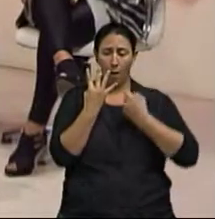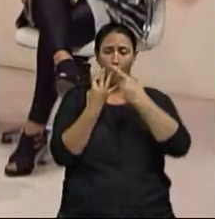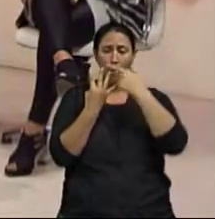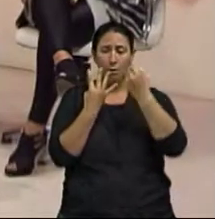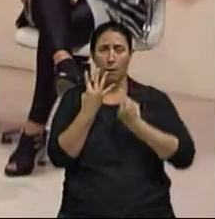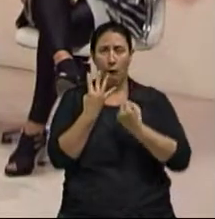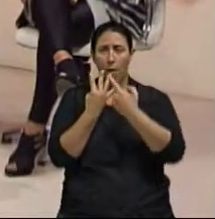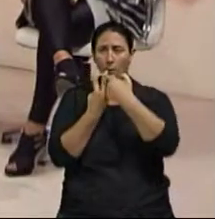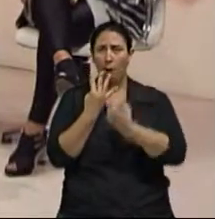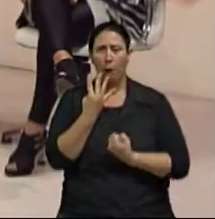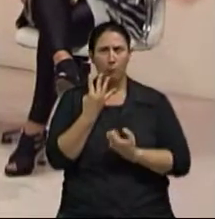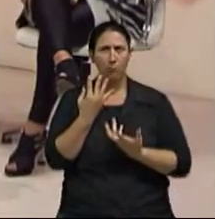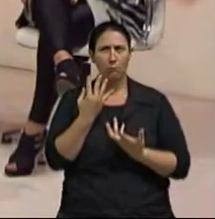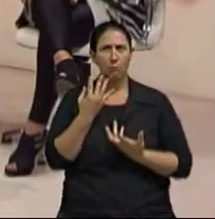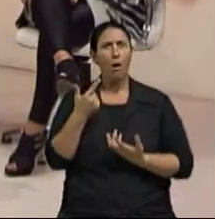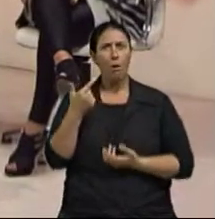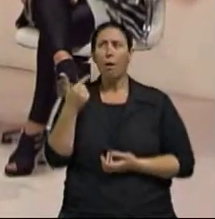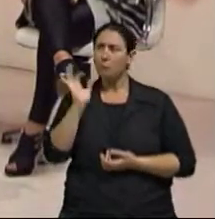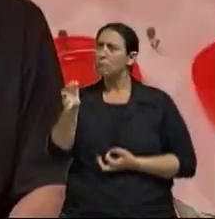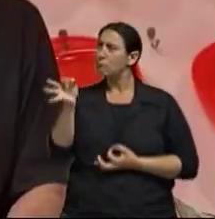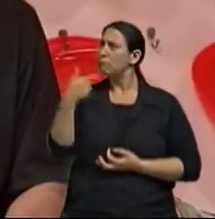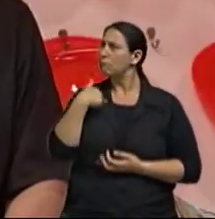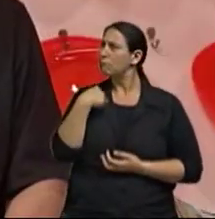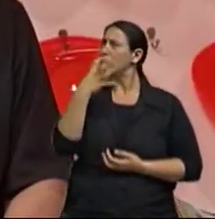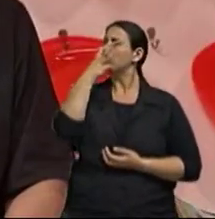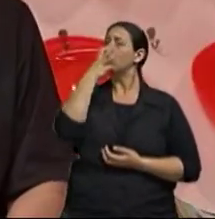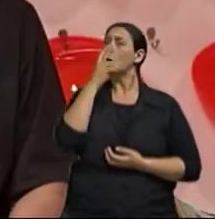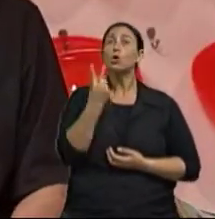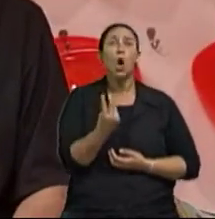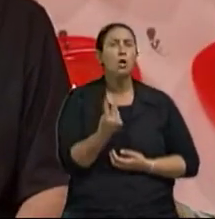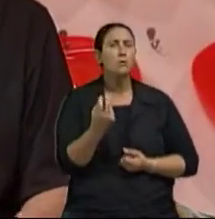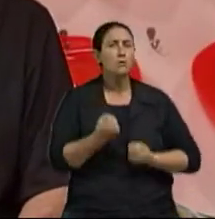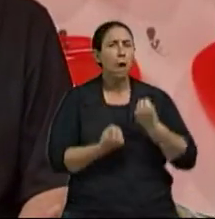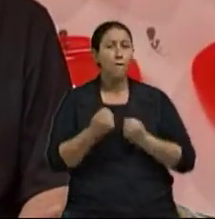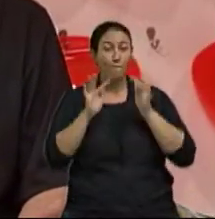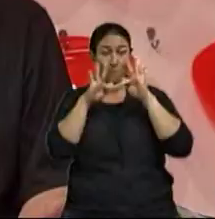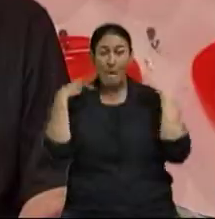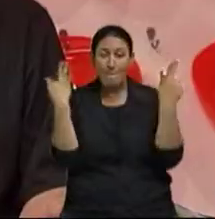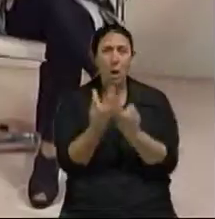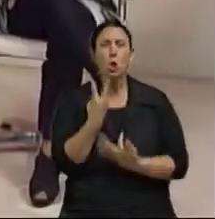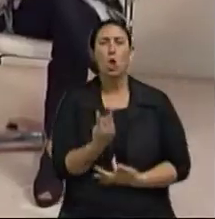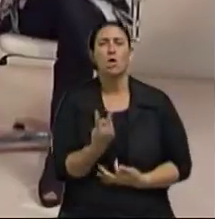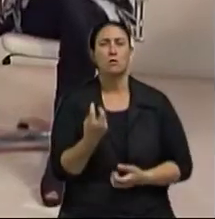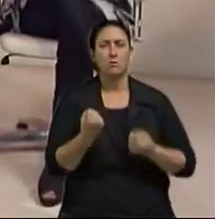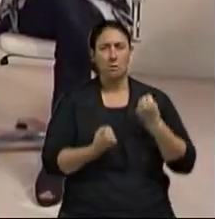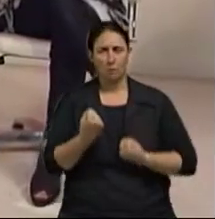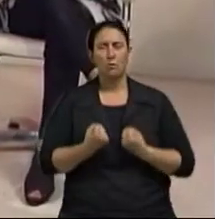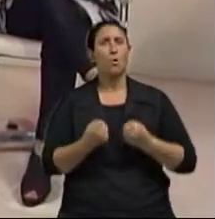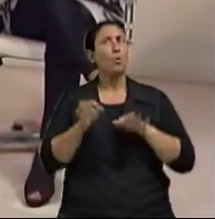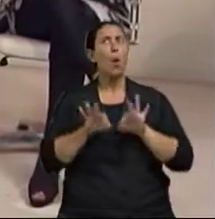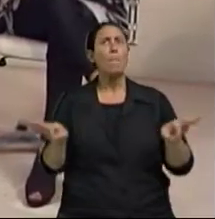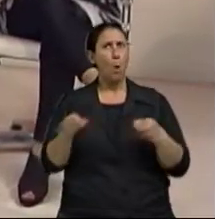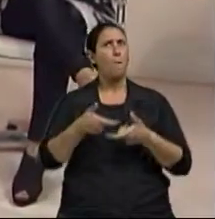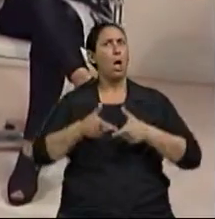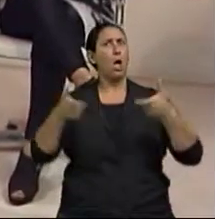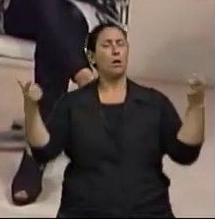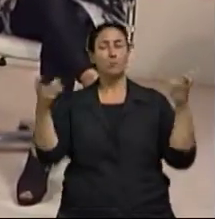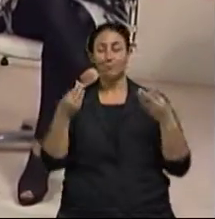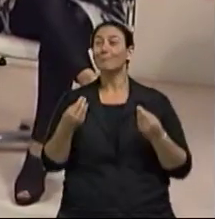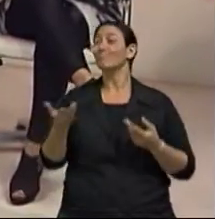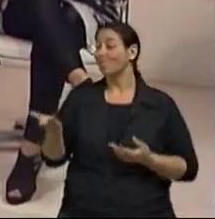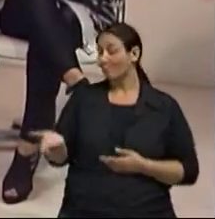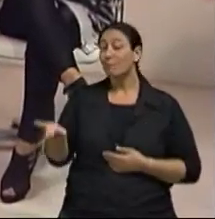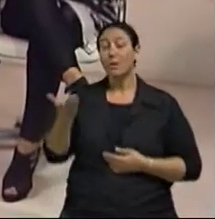comum, eu fico Realmente abismada, mas dois é a coisa mais comum É, então, assim, eu acho que o que precisa hoje